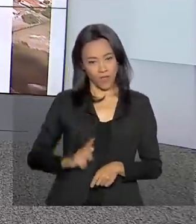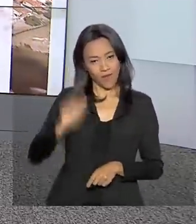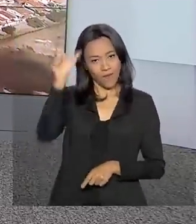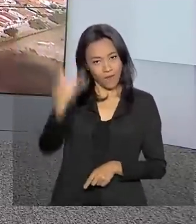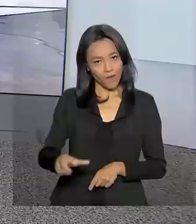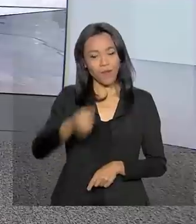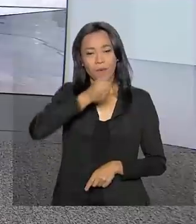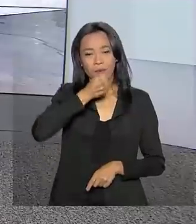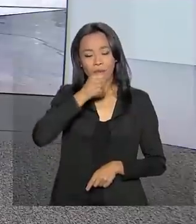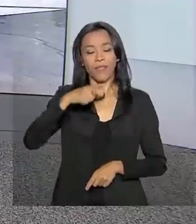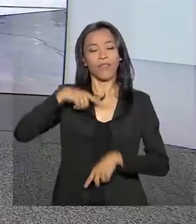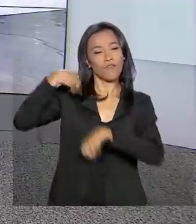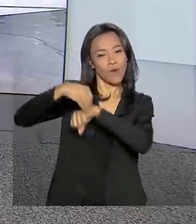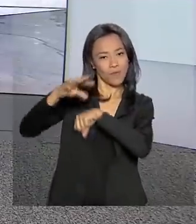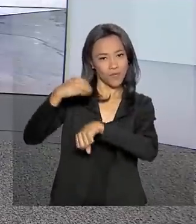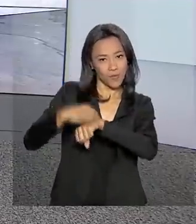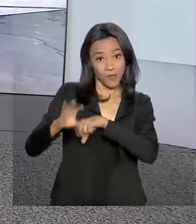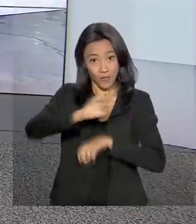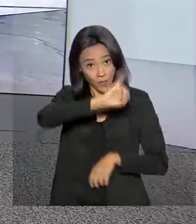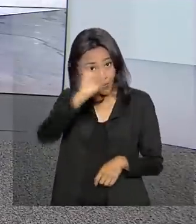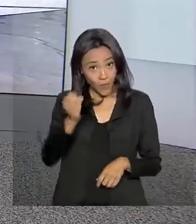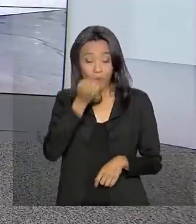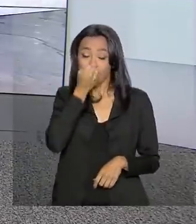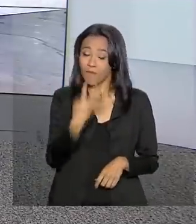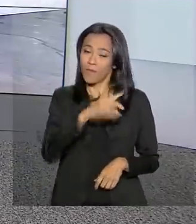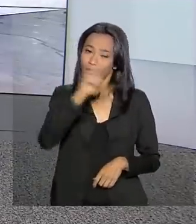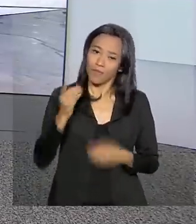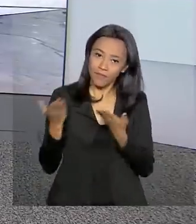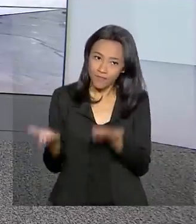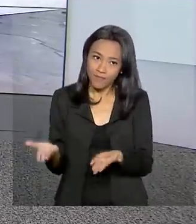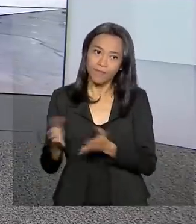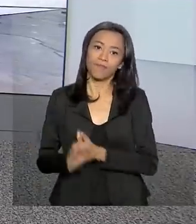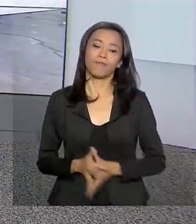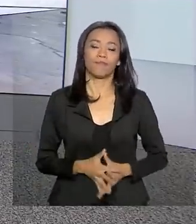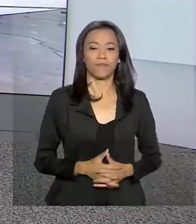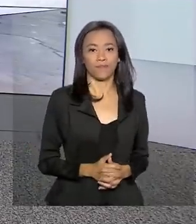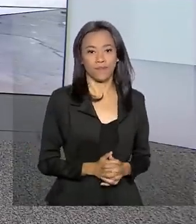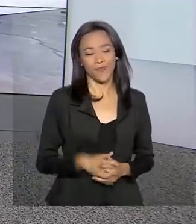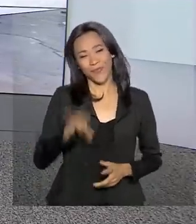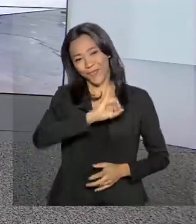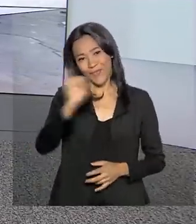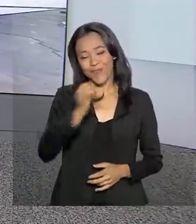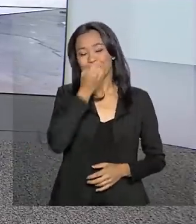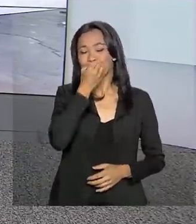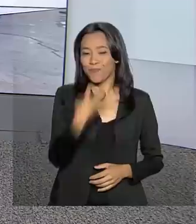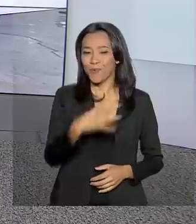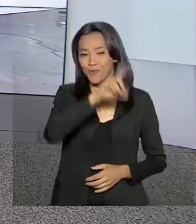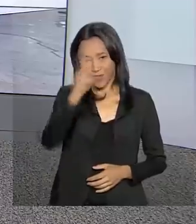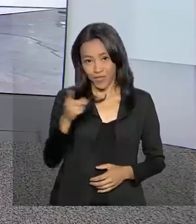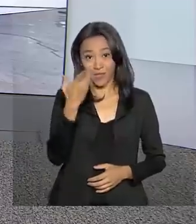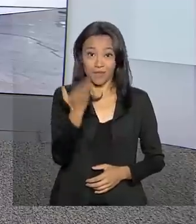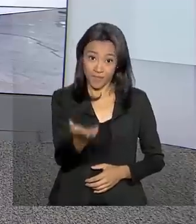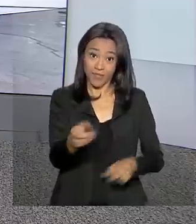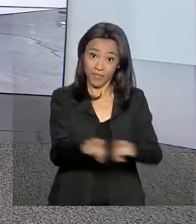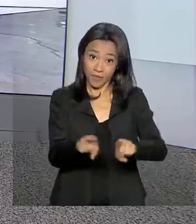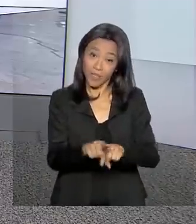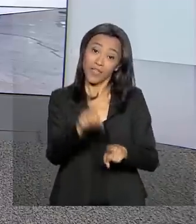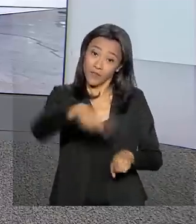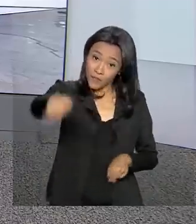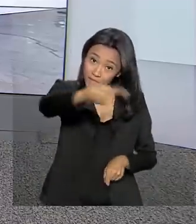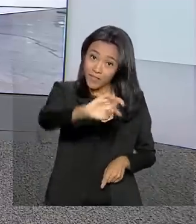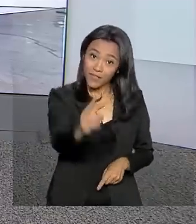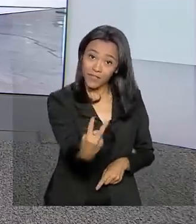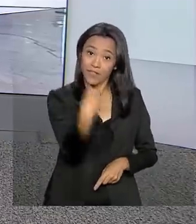Holanda tem as informações agora para a gente. Oi, Luciana, muito bom dia para você. Olá, Carla, bom dia para você também. Bom dia para você que